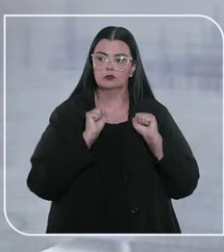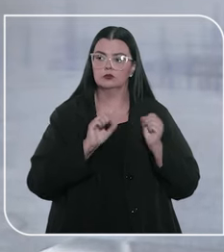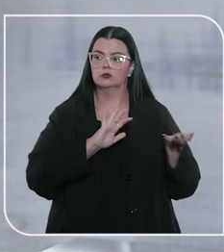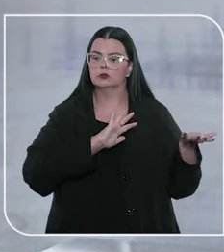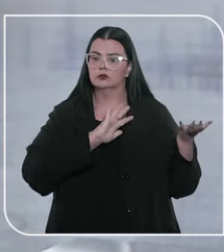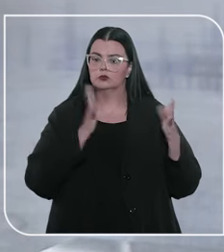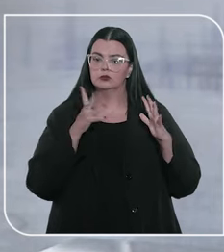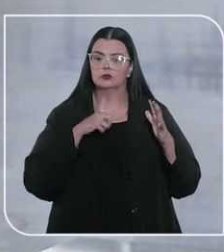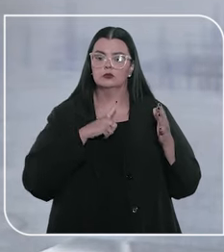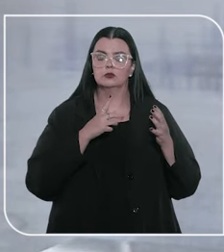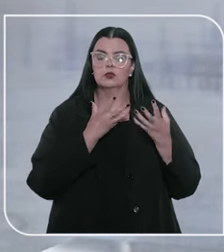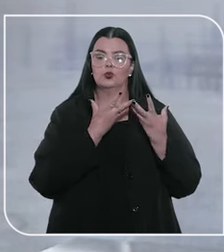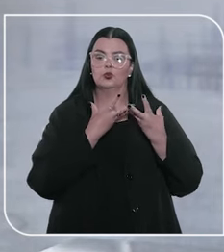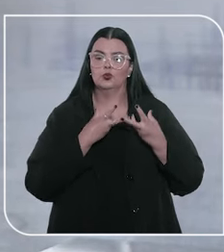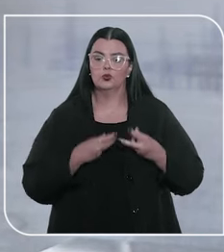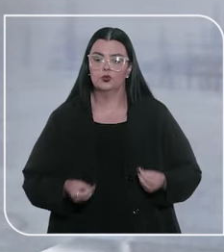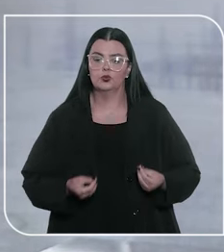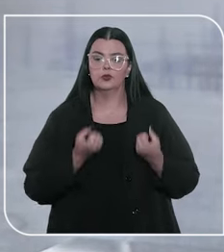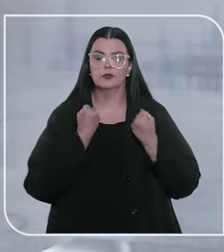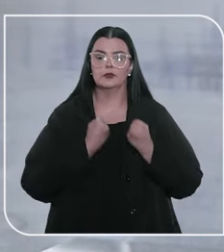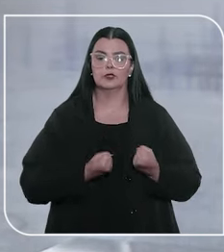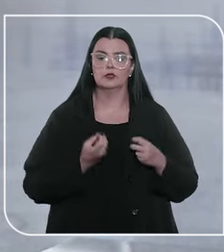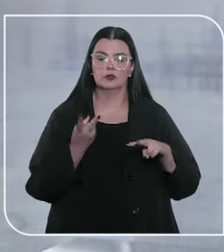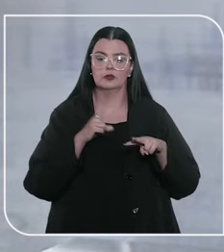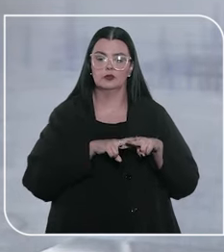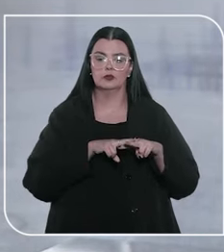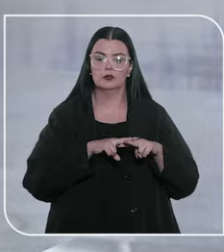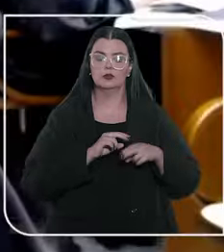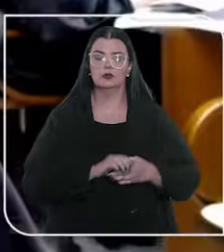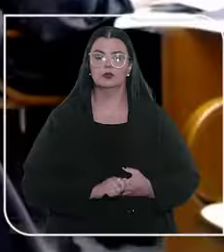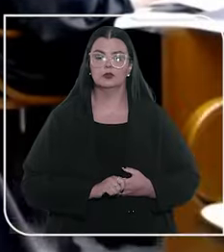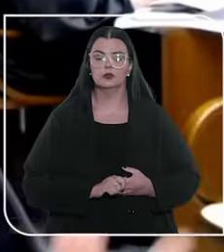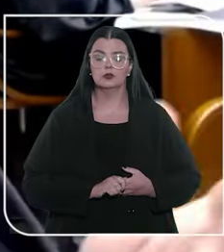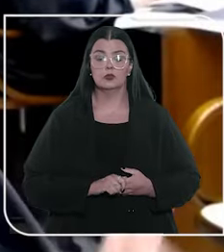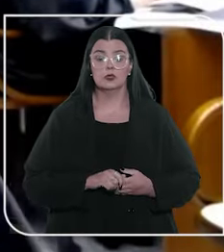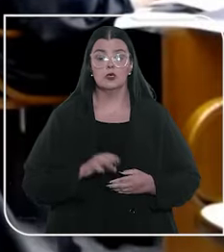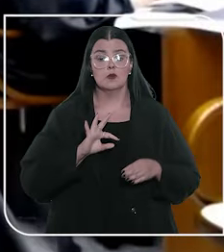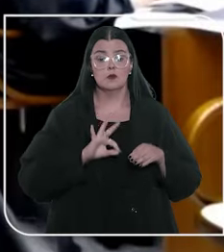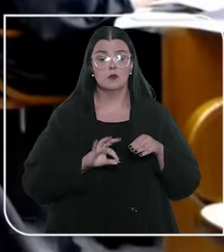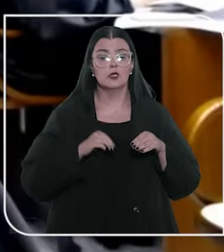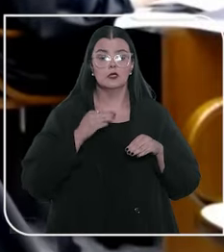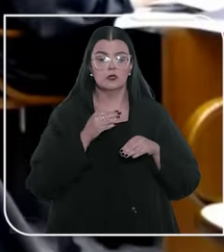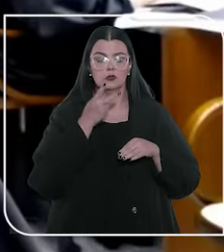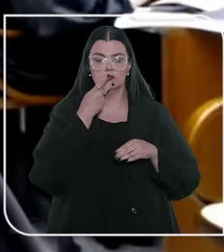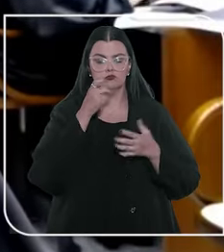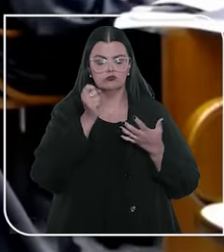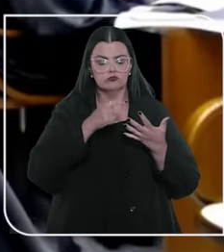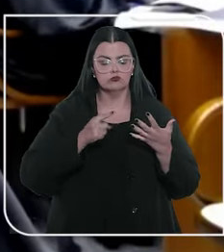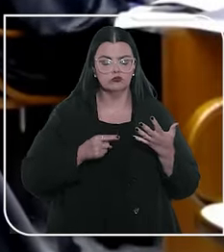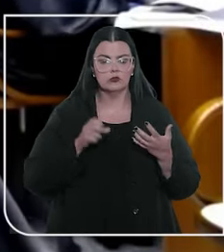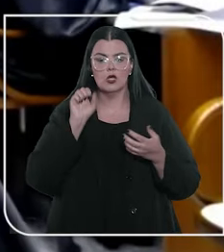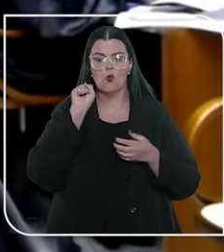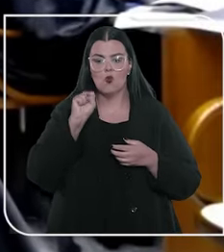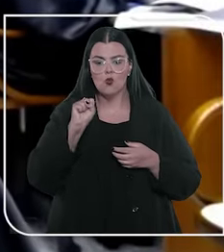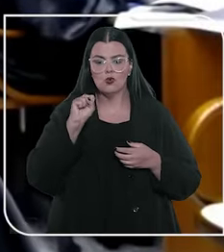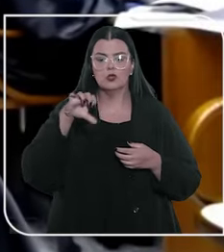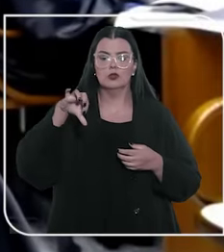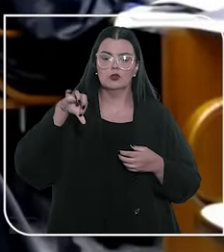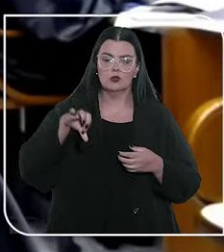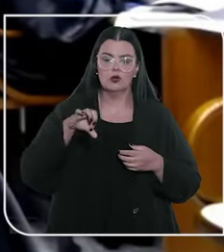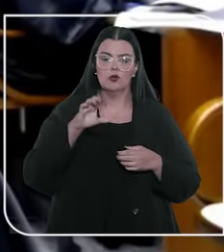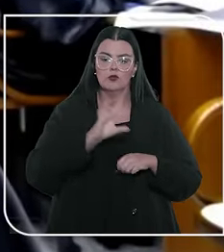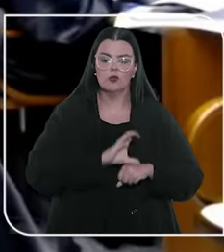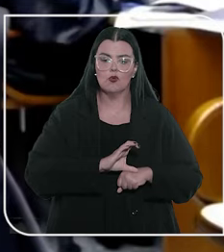podem ser necessárias para aliviar a pressão sobre as prisões. Para a ministra, a adoção das diretrizes 8 e